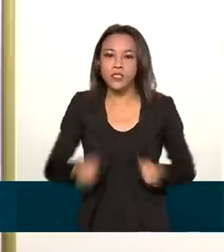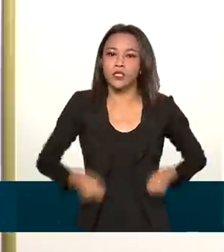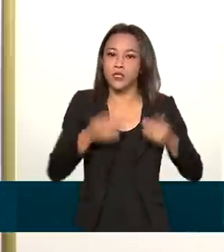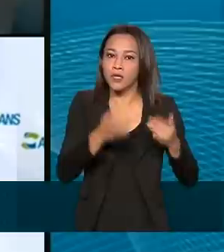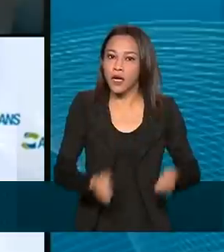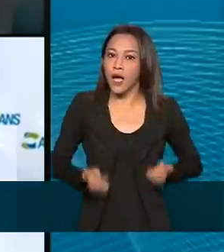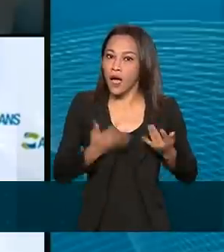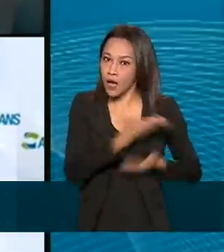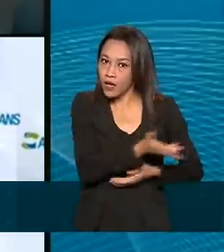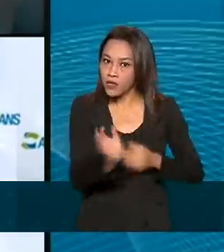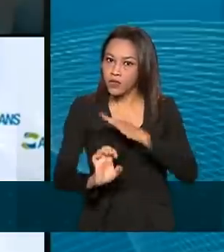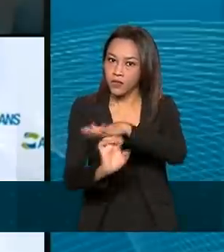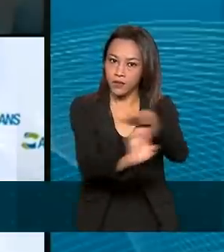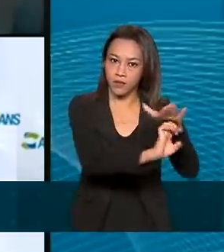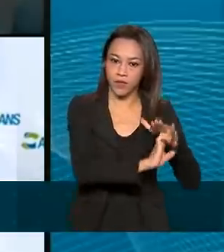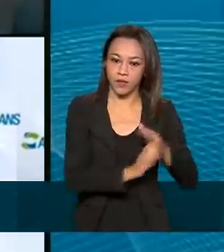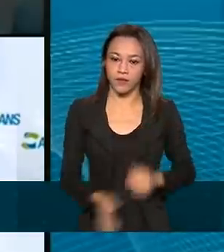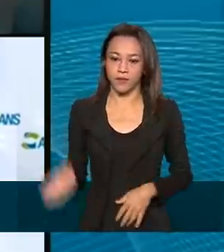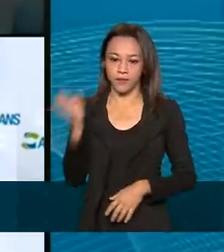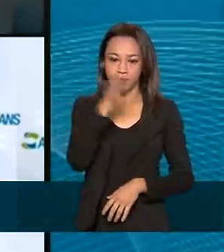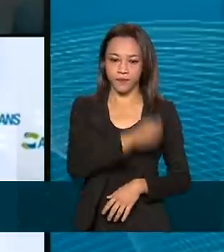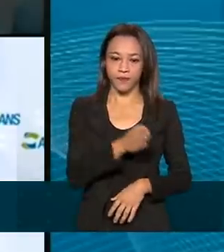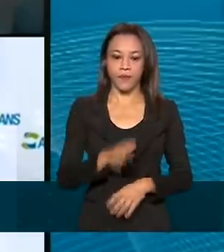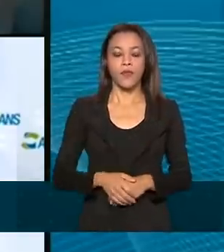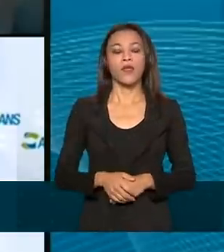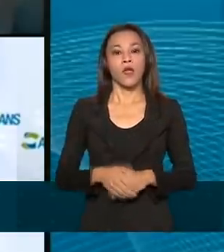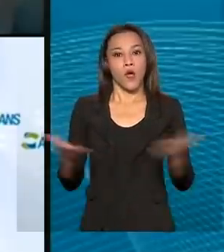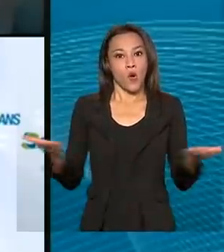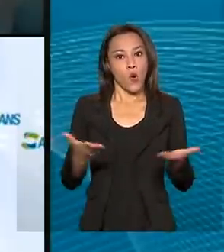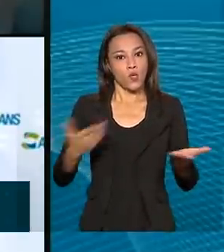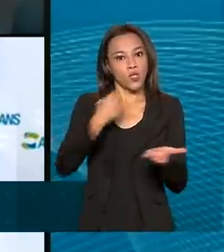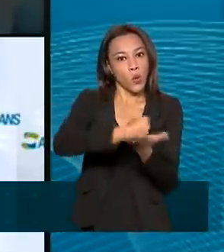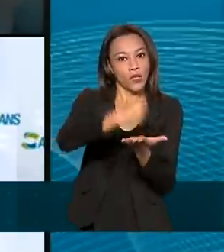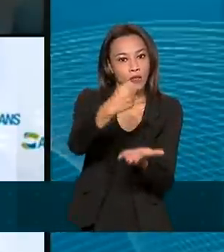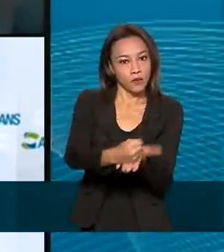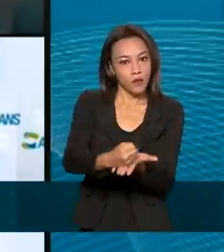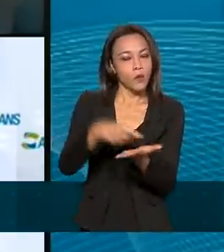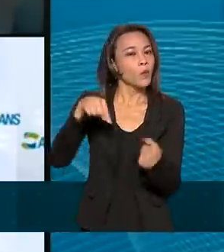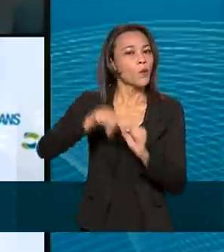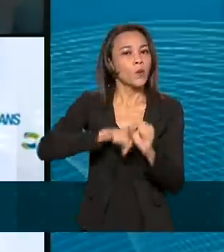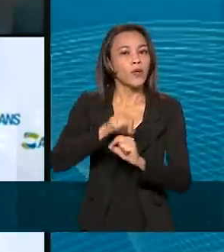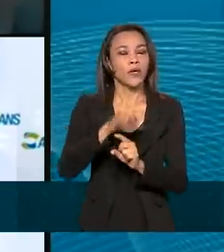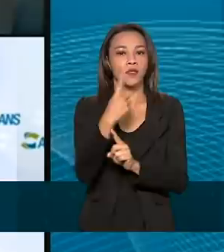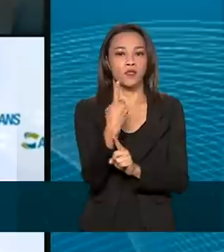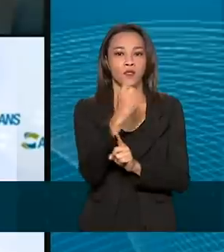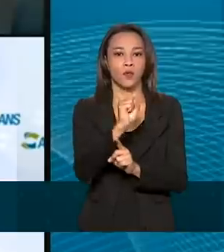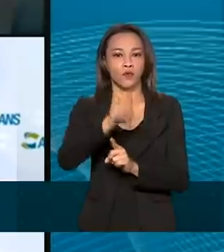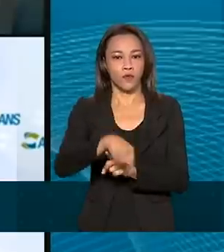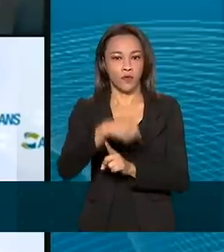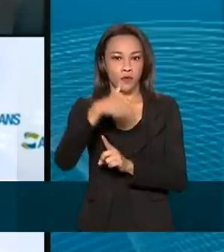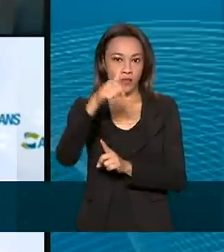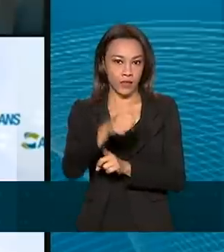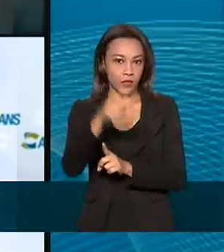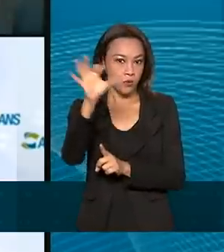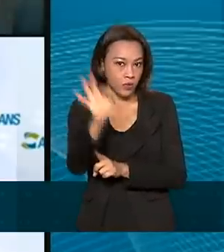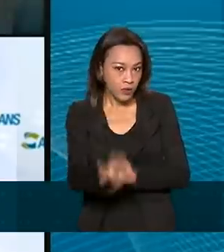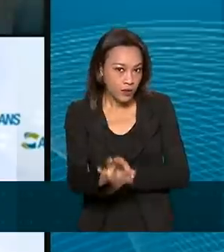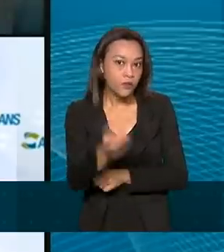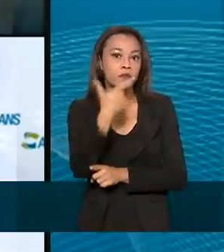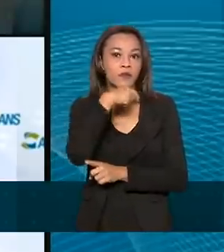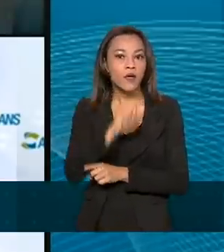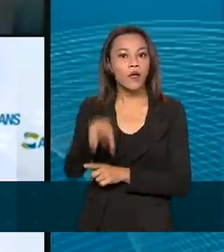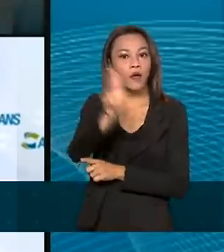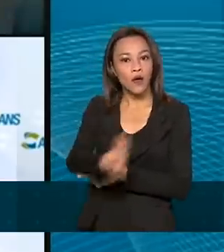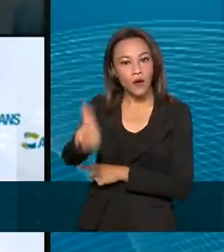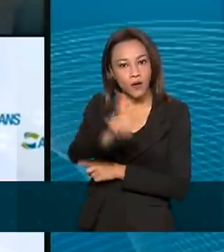as operadoras. Atualmente, esse tipo de contratação responde por 18,7% do total de beneficiários em